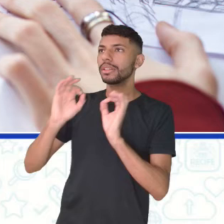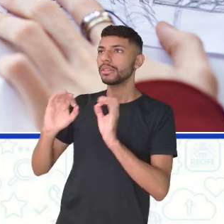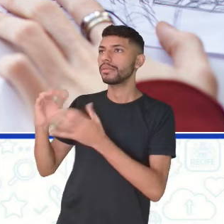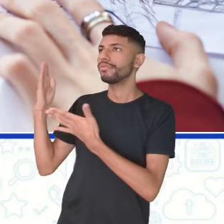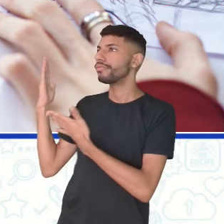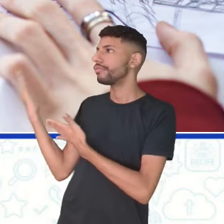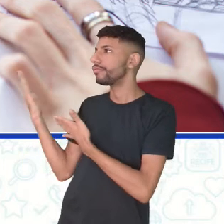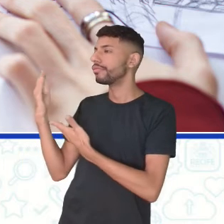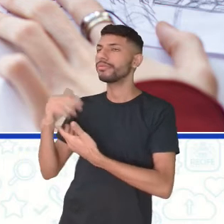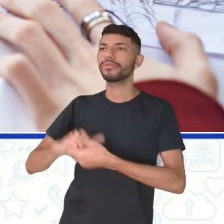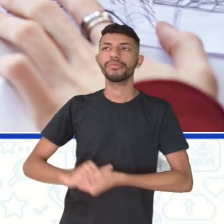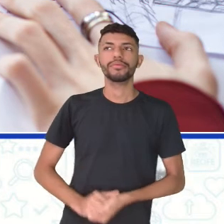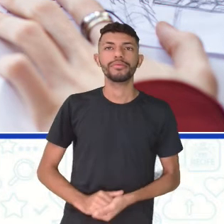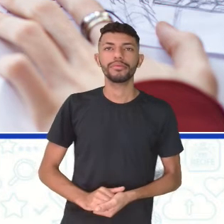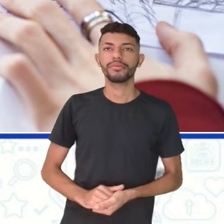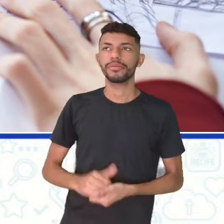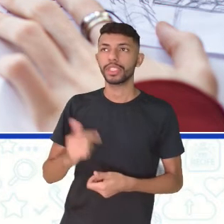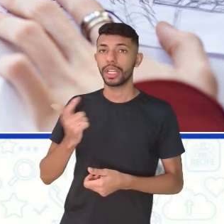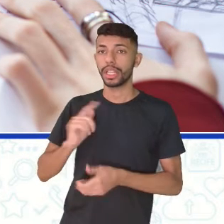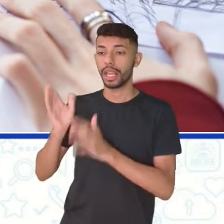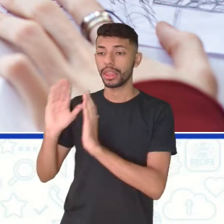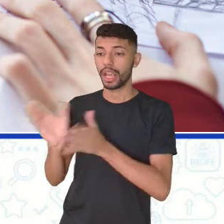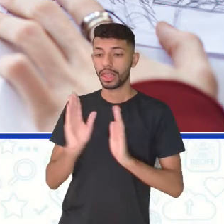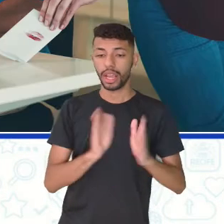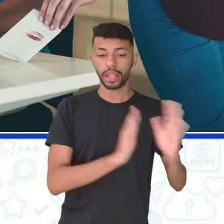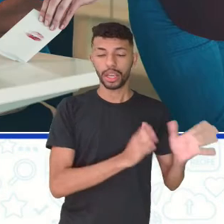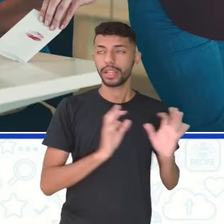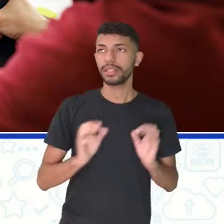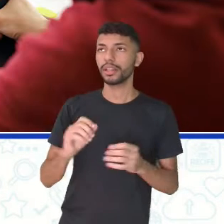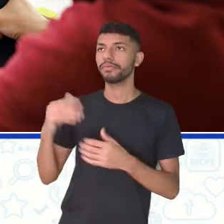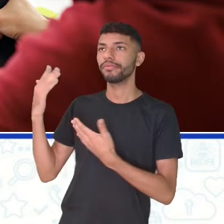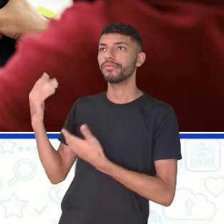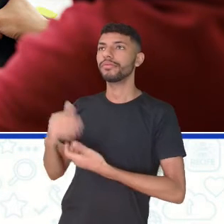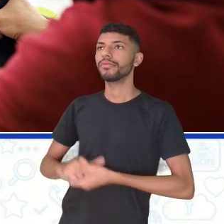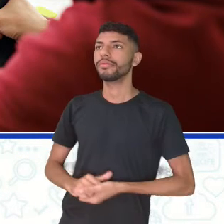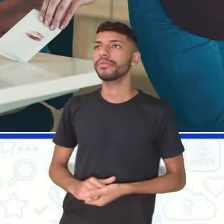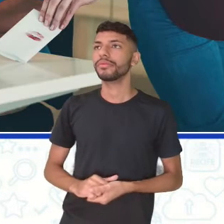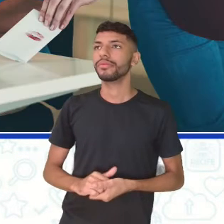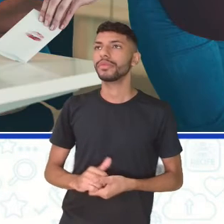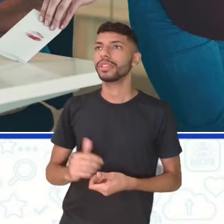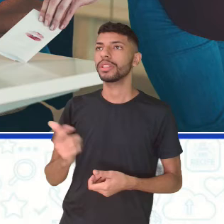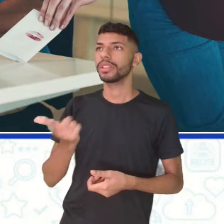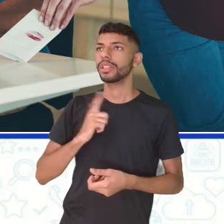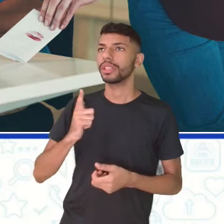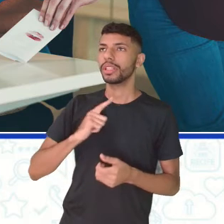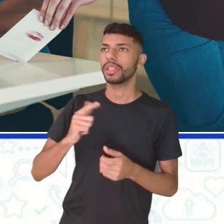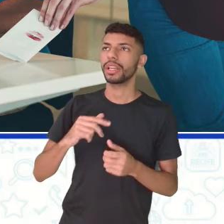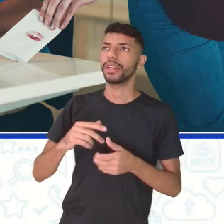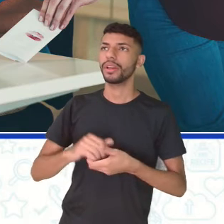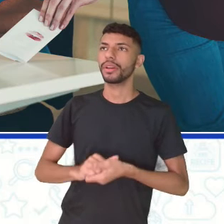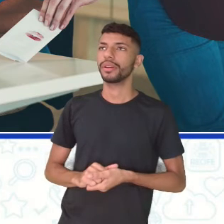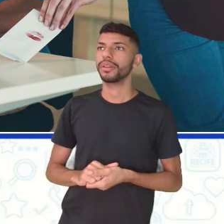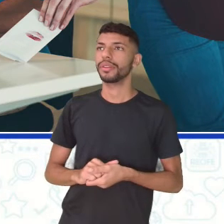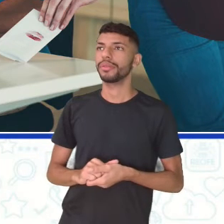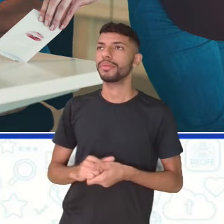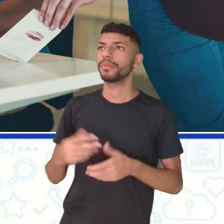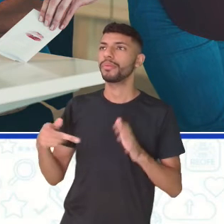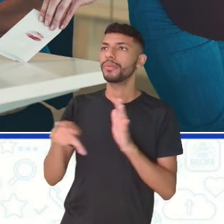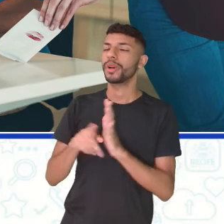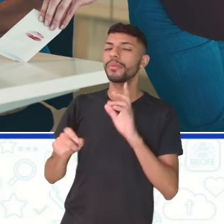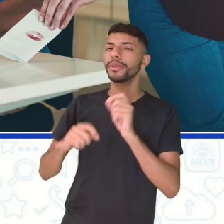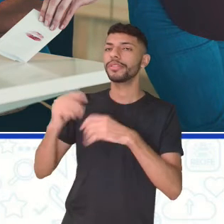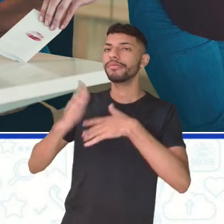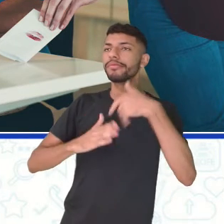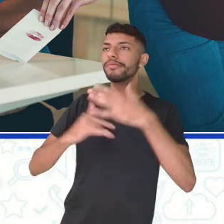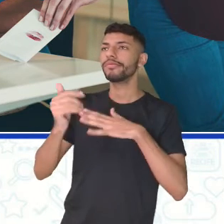cores, passa por três etapas, né? Inker é quem coloca as tintas, vamos dizer assim. Depois temos o Platter, o Flatter, vai colocar